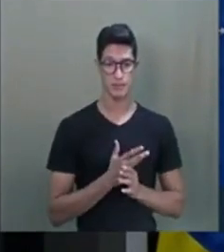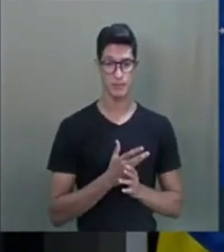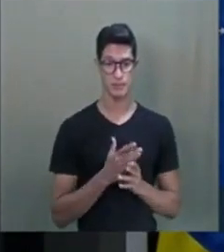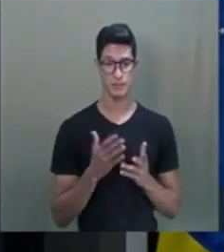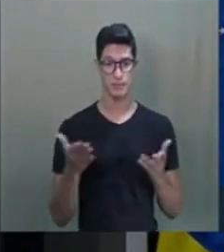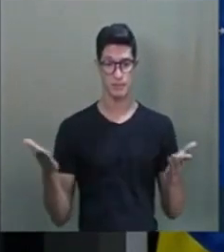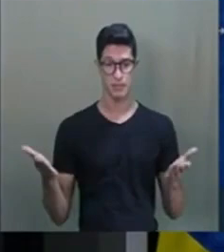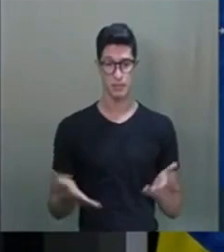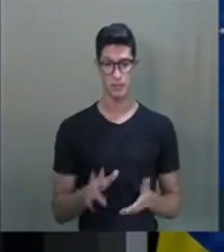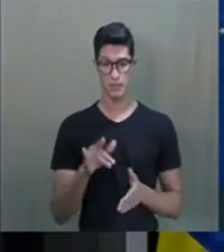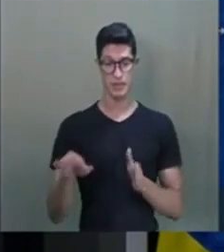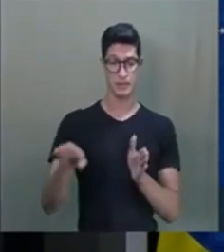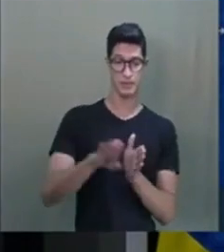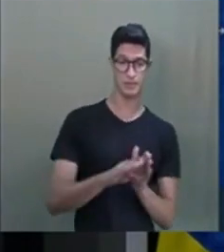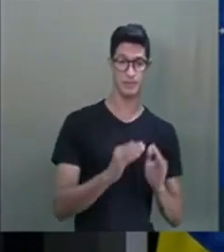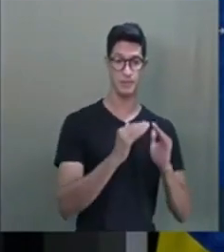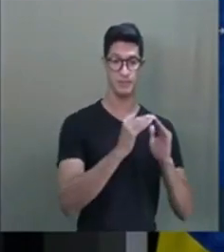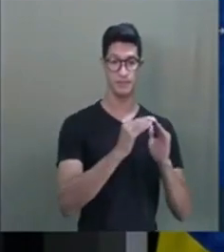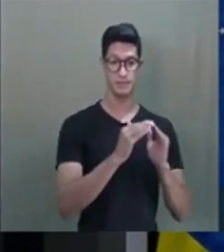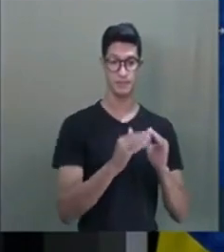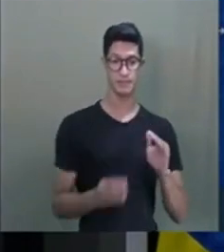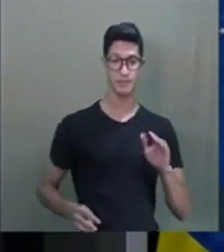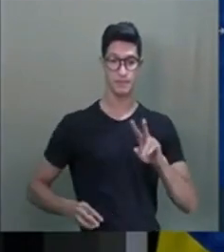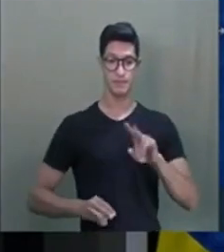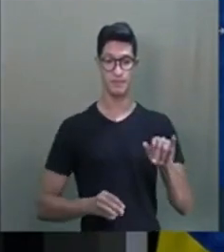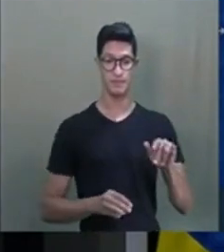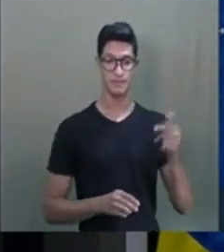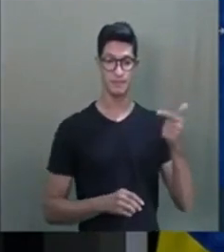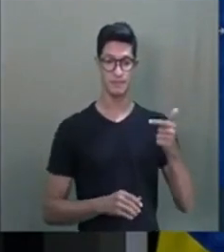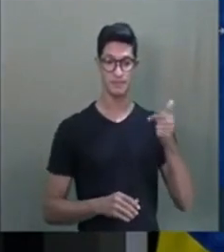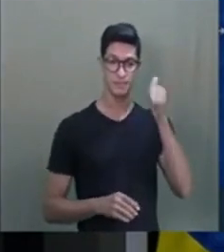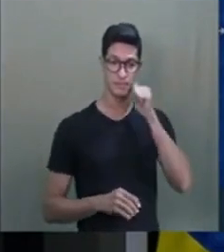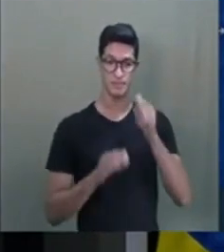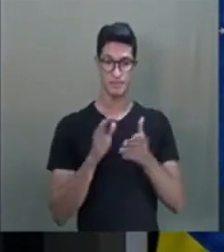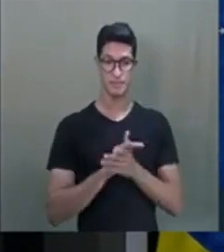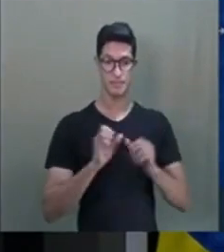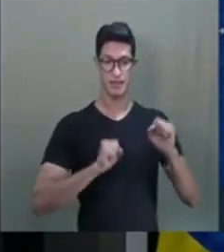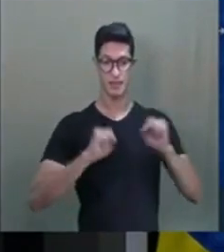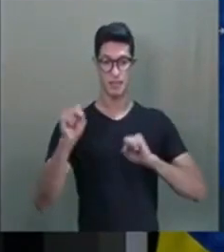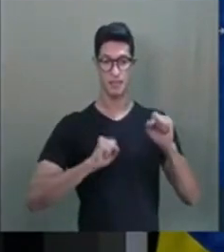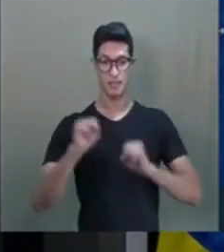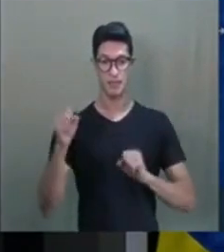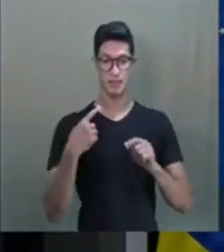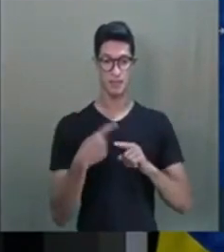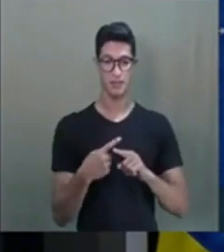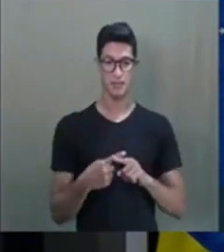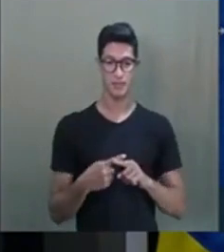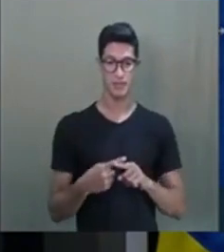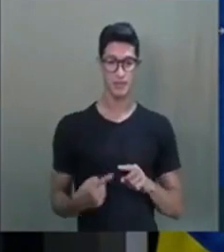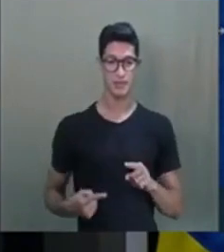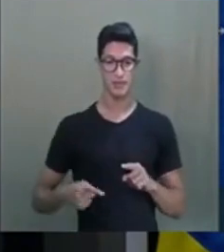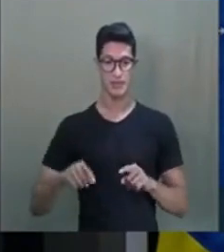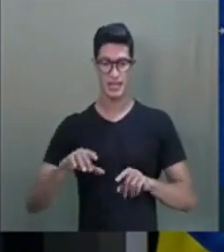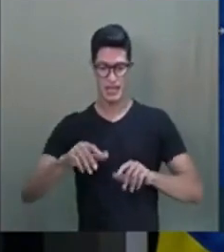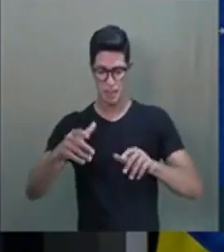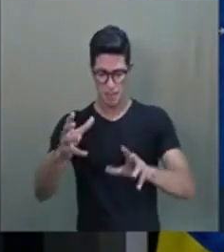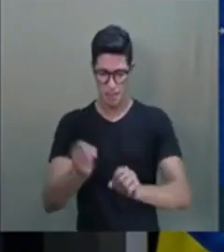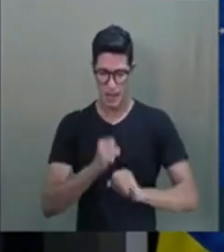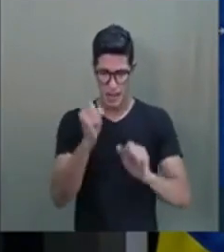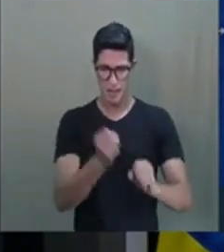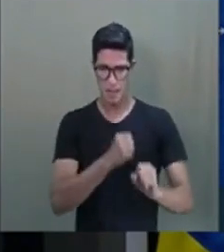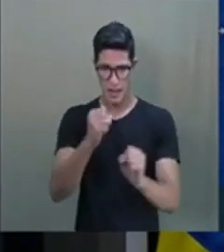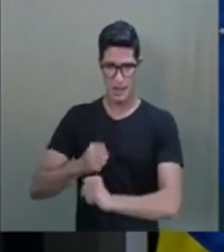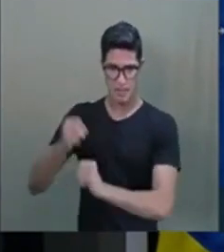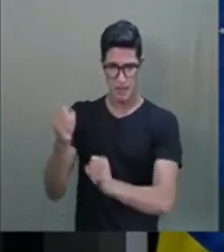Então, hoje você vai chegar em casa. E o meu segundo marido estava bravo, porque ele tinha que limpar e tinha que pôr